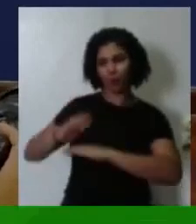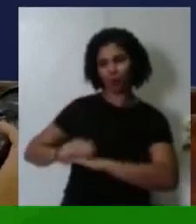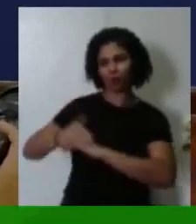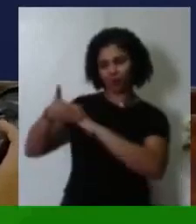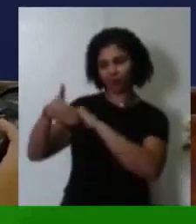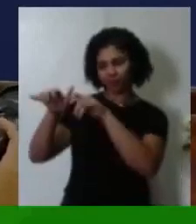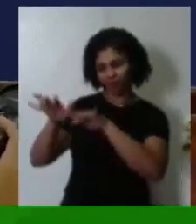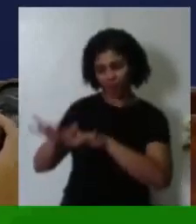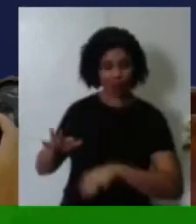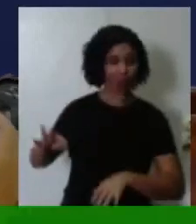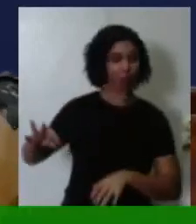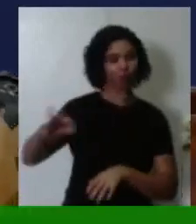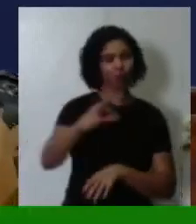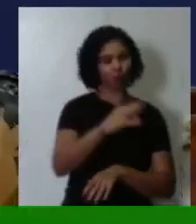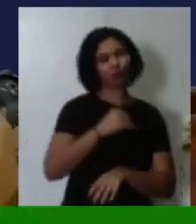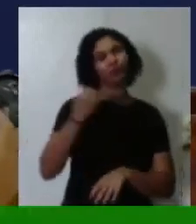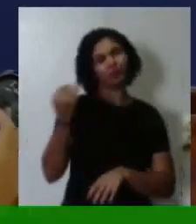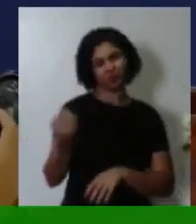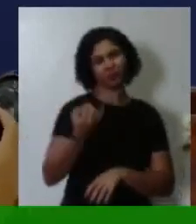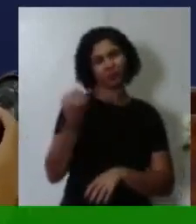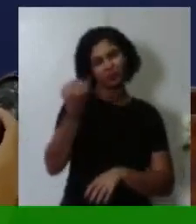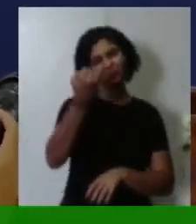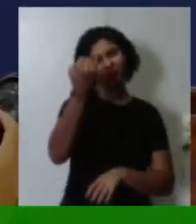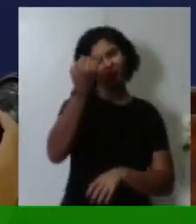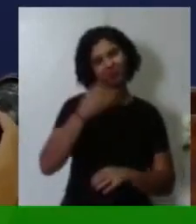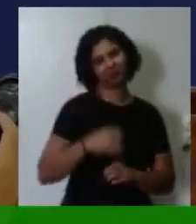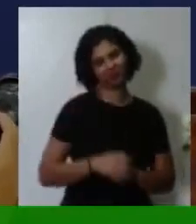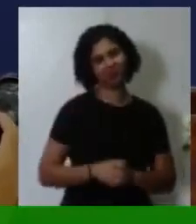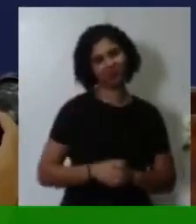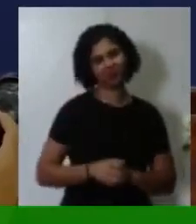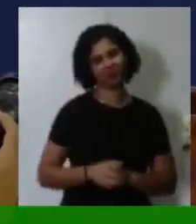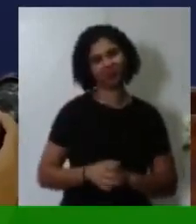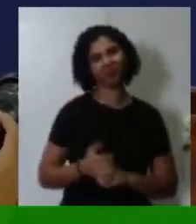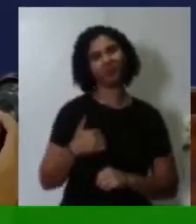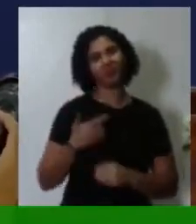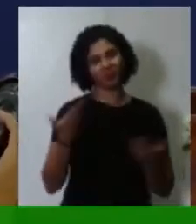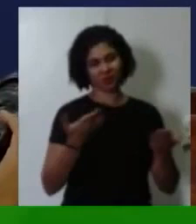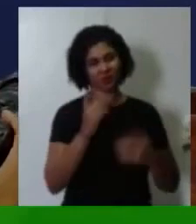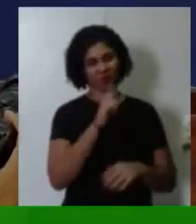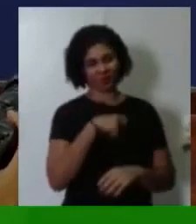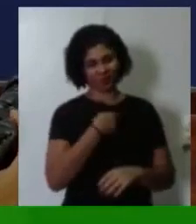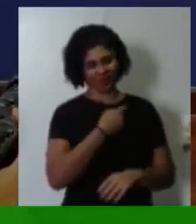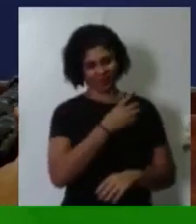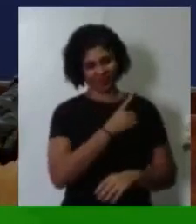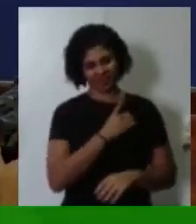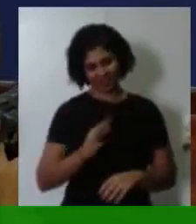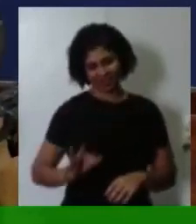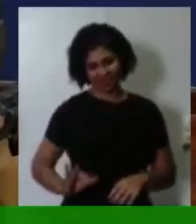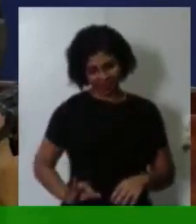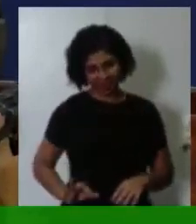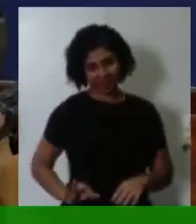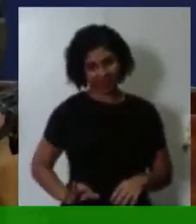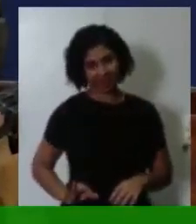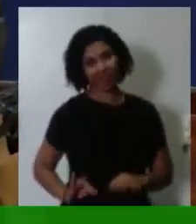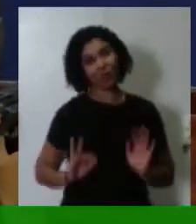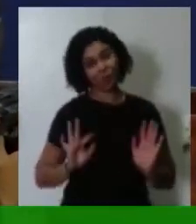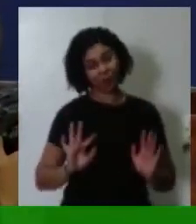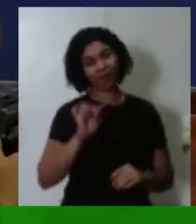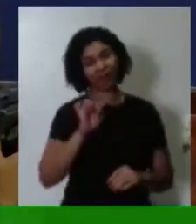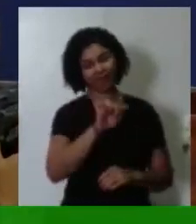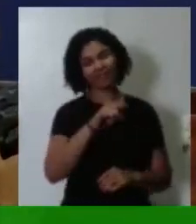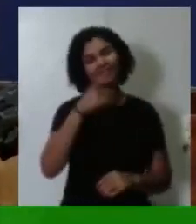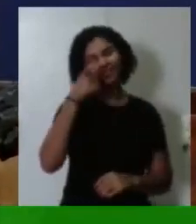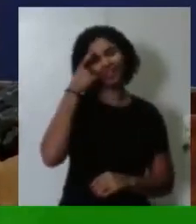fundamentais. Eu acredito, que eu não sei, o delegado, hoje o deputado federal, mas o delegado